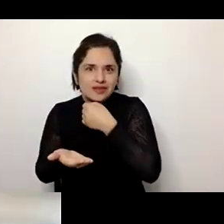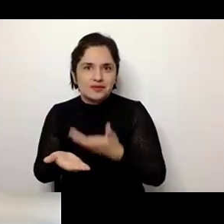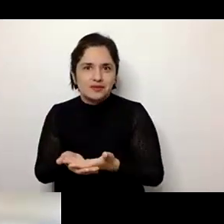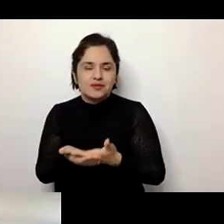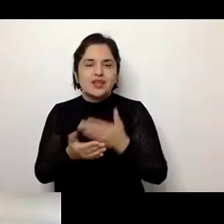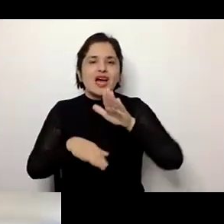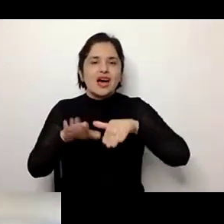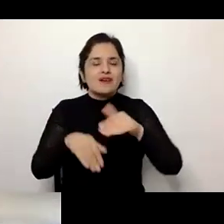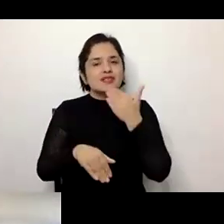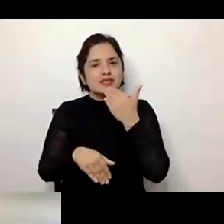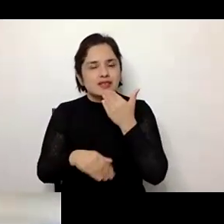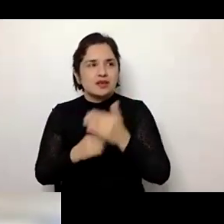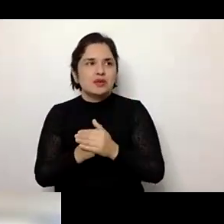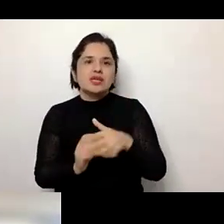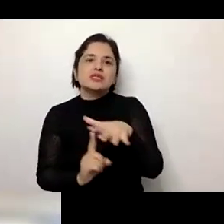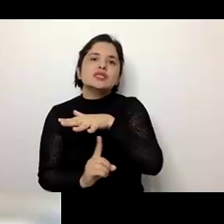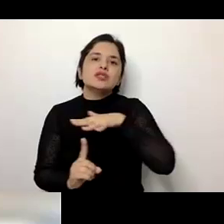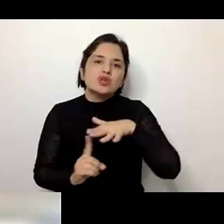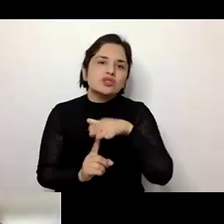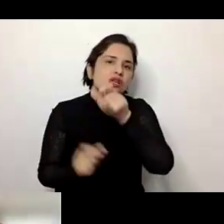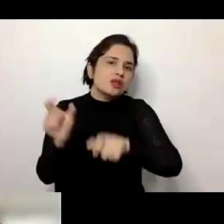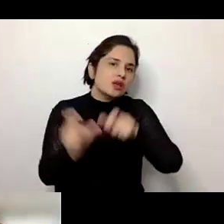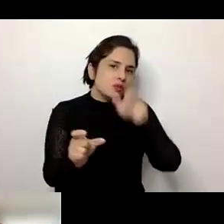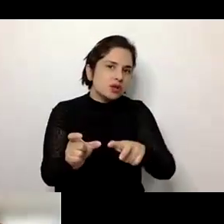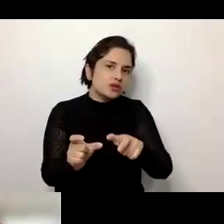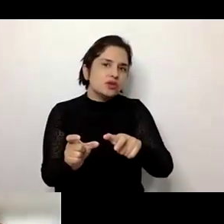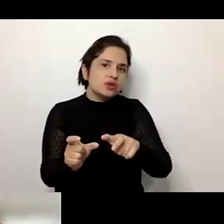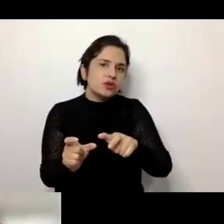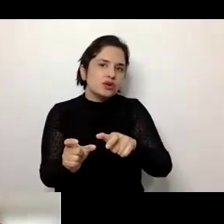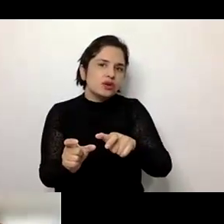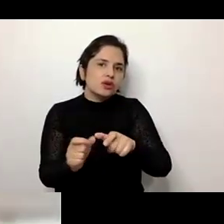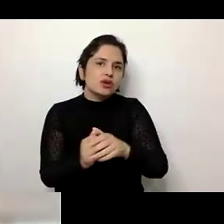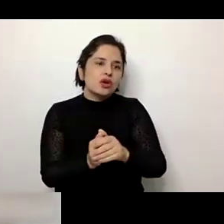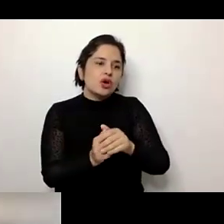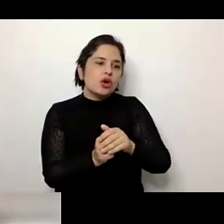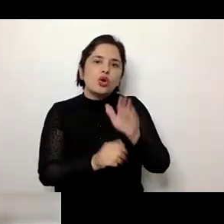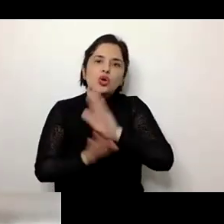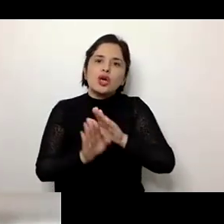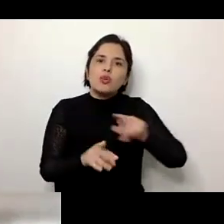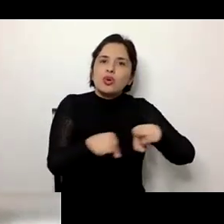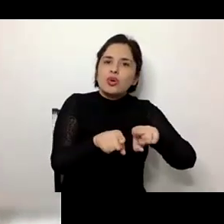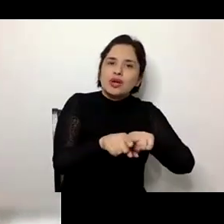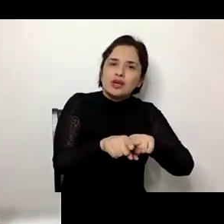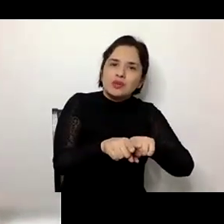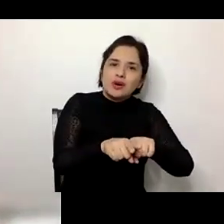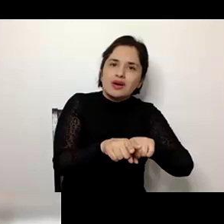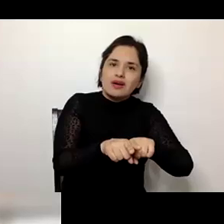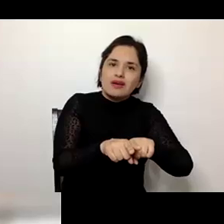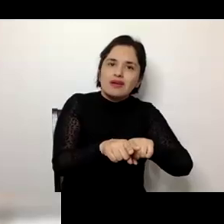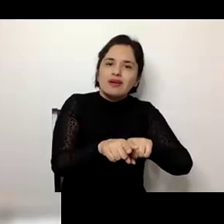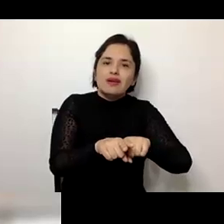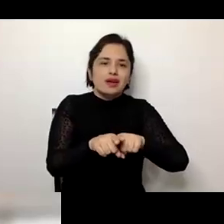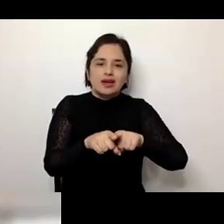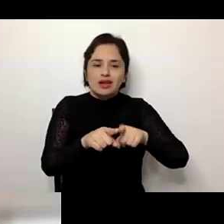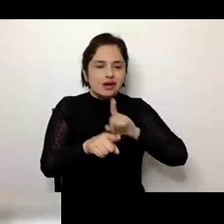temos também casos de pessoas que ficam cuidadas por irmãos e essa pessoa, ela entra numa rotina familiar que